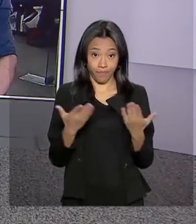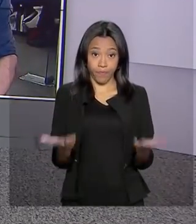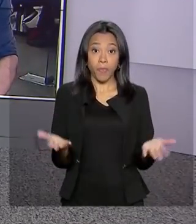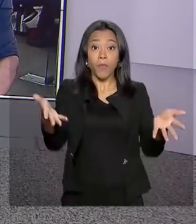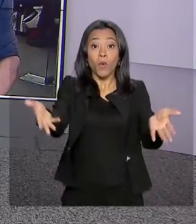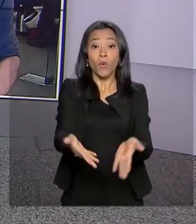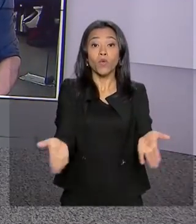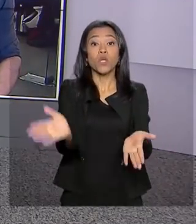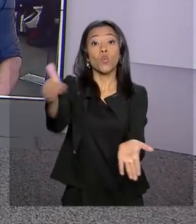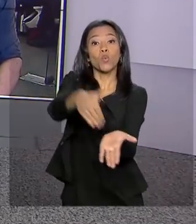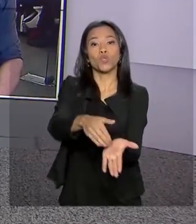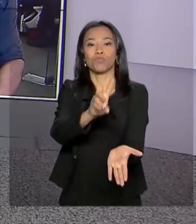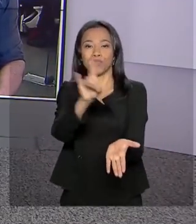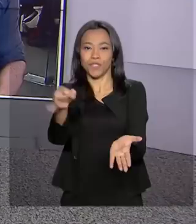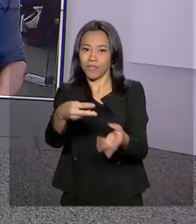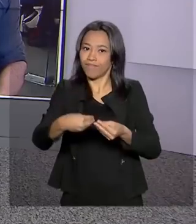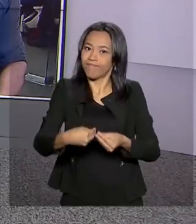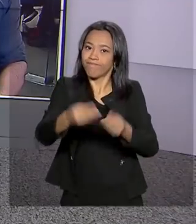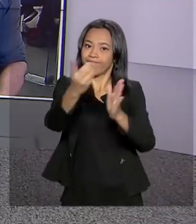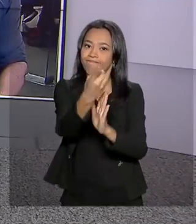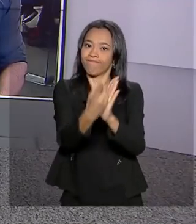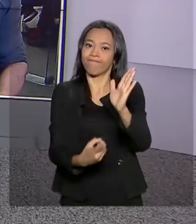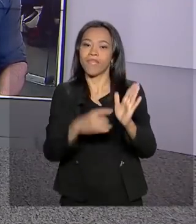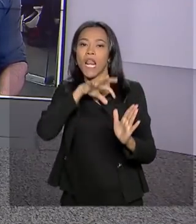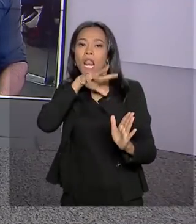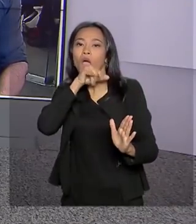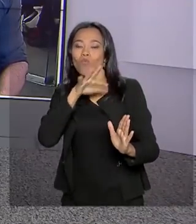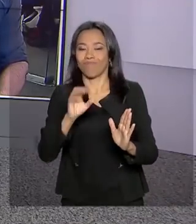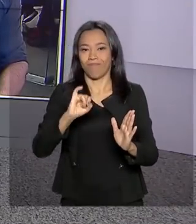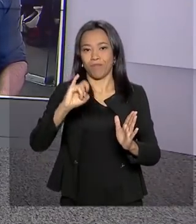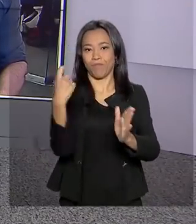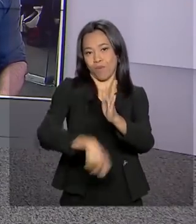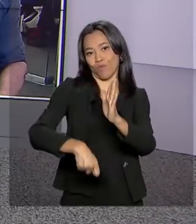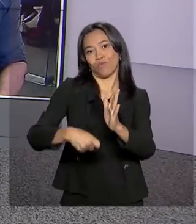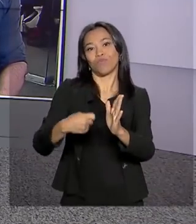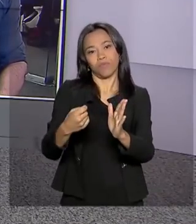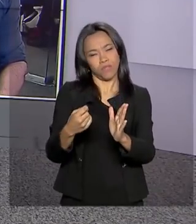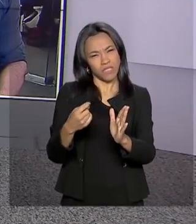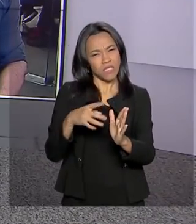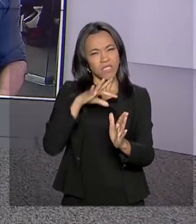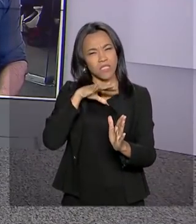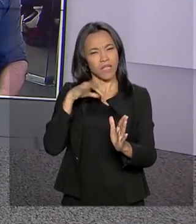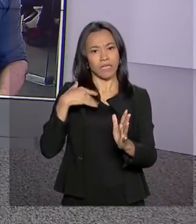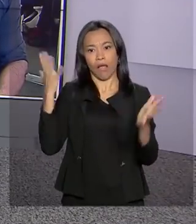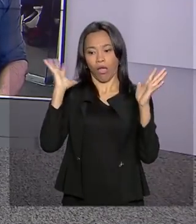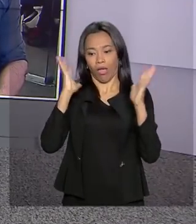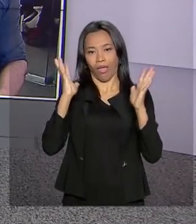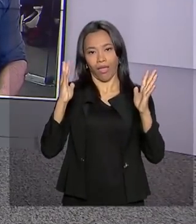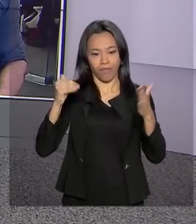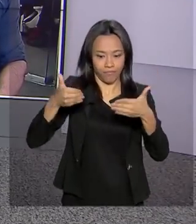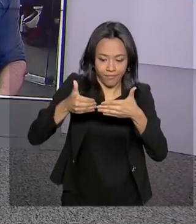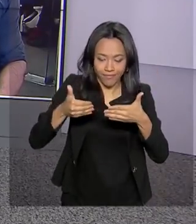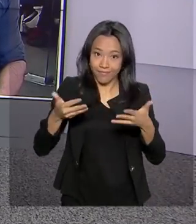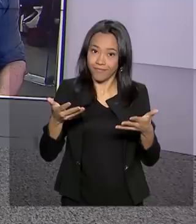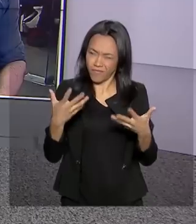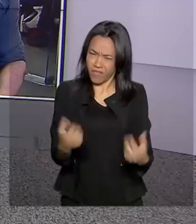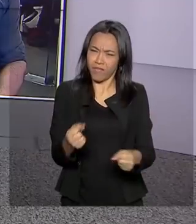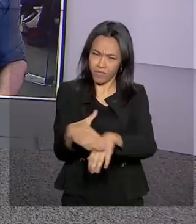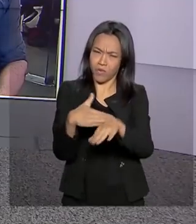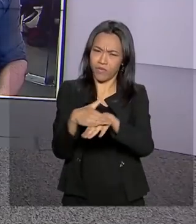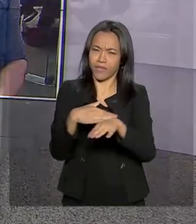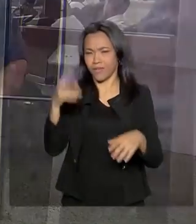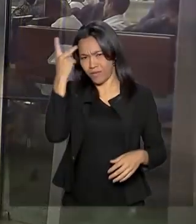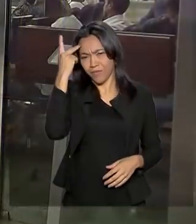olha, hoje é o último dia para enviar a declaração do imposto de renda. E será que o brasileiro deixou para a última hora? Vamos até São Paulo conversar com o nosso